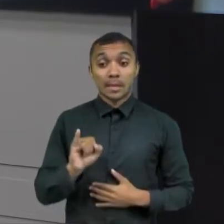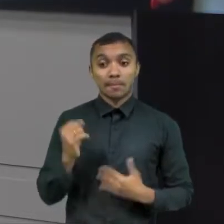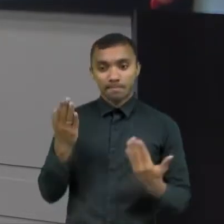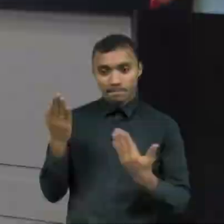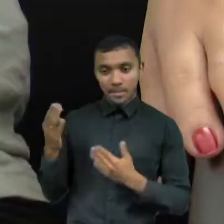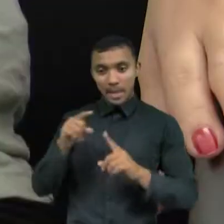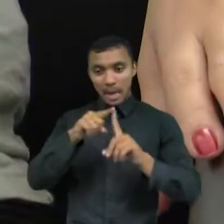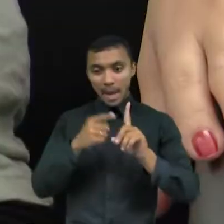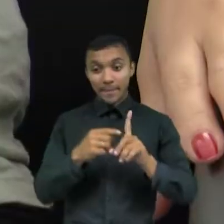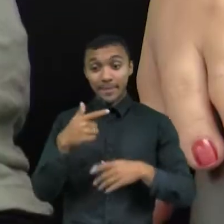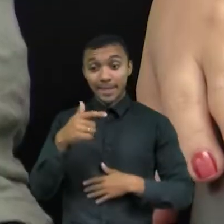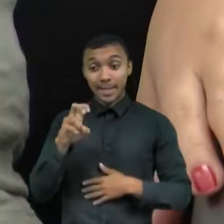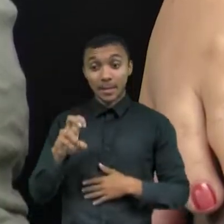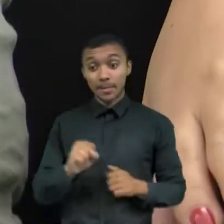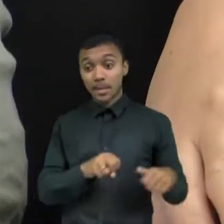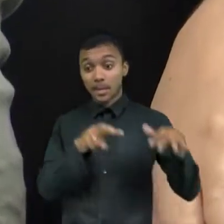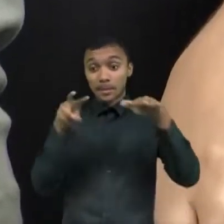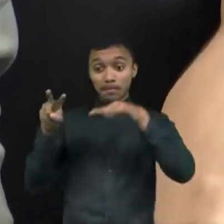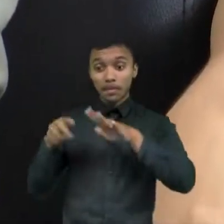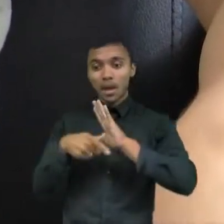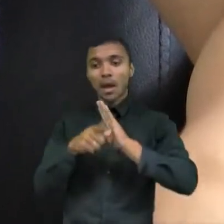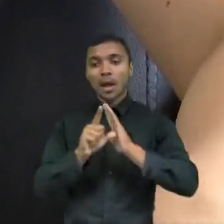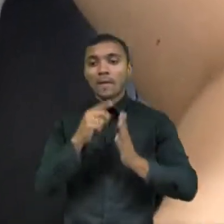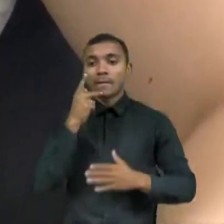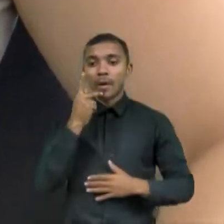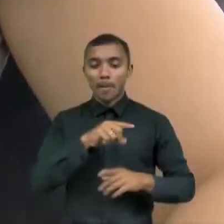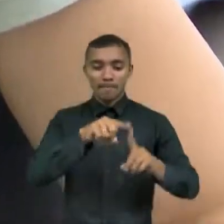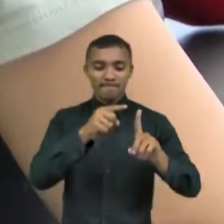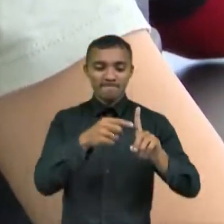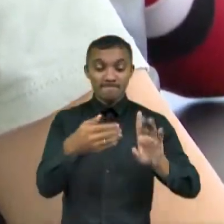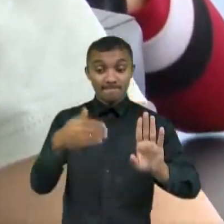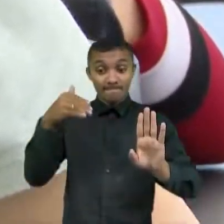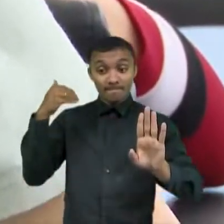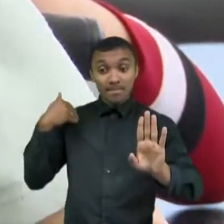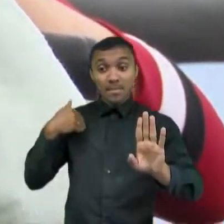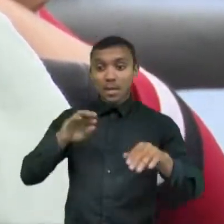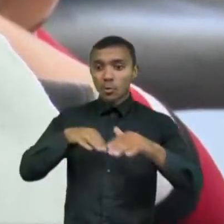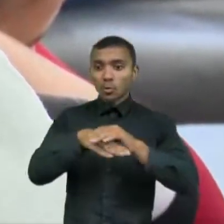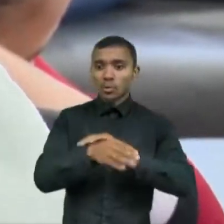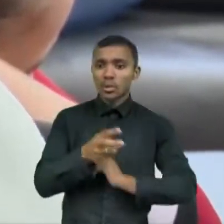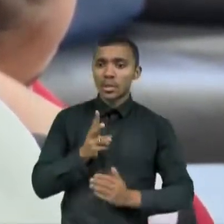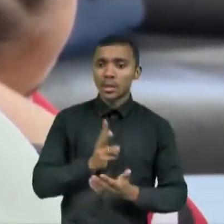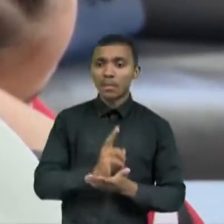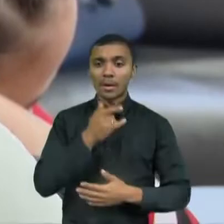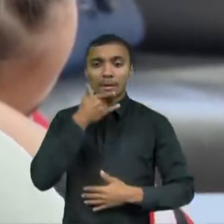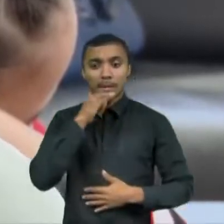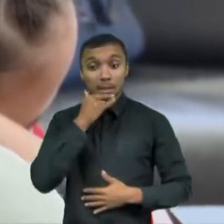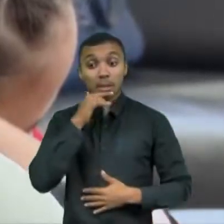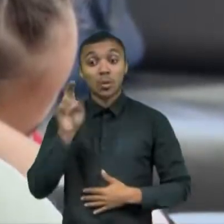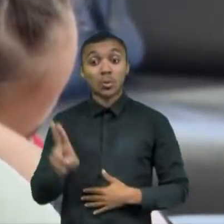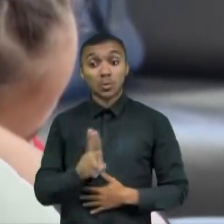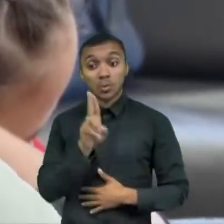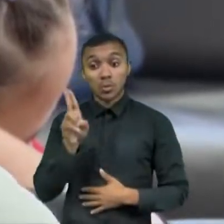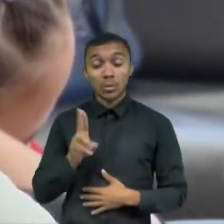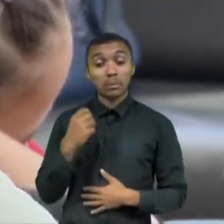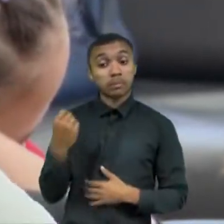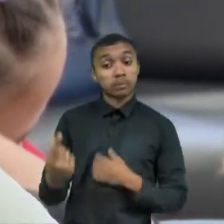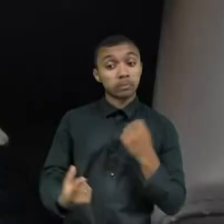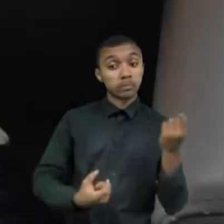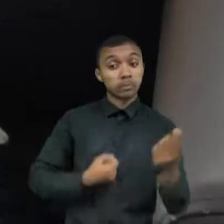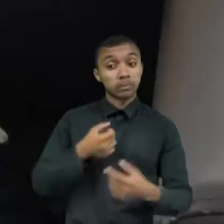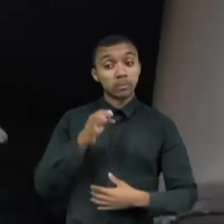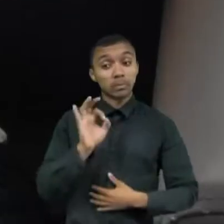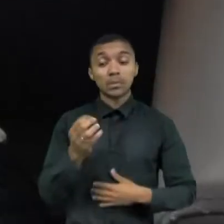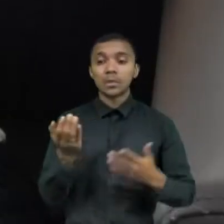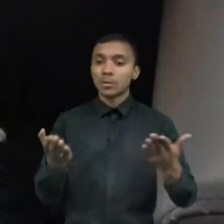semanas. Ela conta que antes da gravidez, costumava ingerir bebidas alcoólicas socialmente, mas que